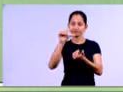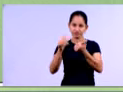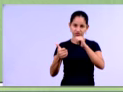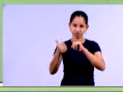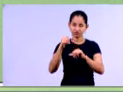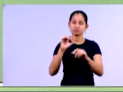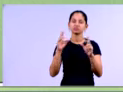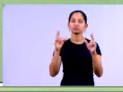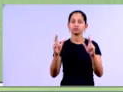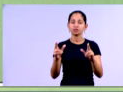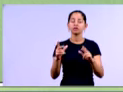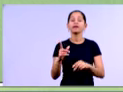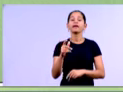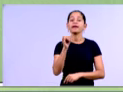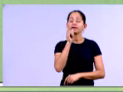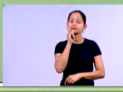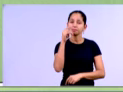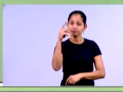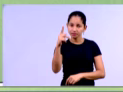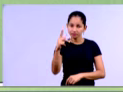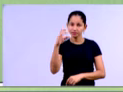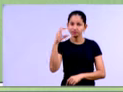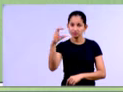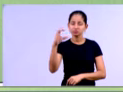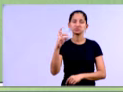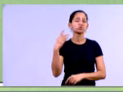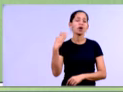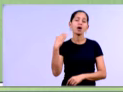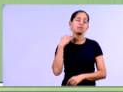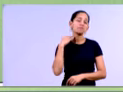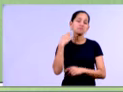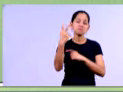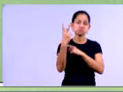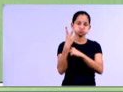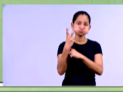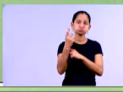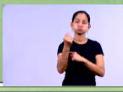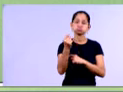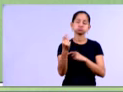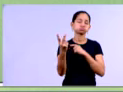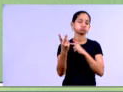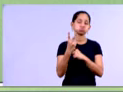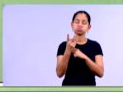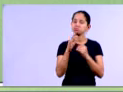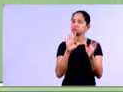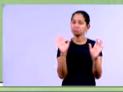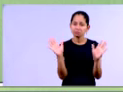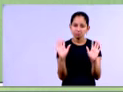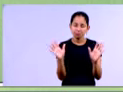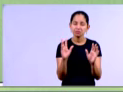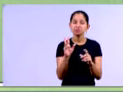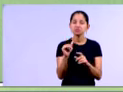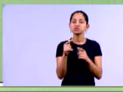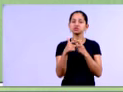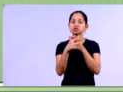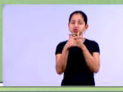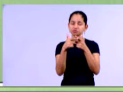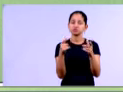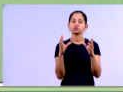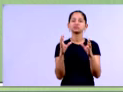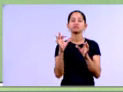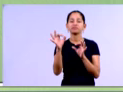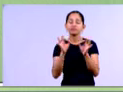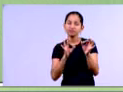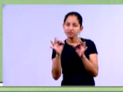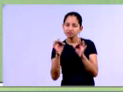ok? O passivo não circulante, ele é formado só por financiamentos bancários, por exemplo, 314.360. Se dividirmos pelo total do passivo,